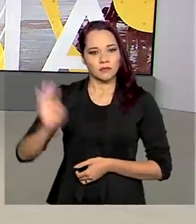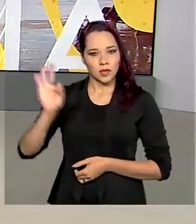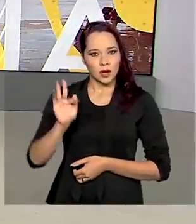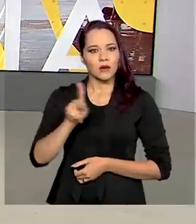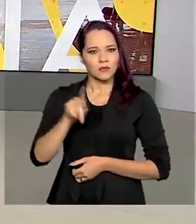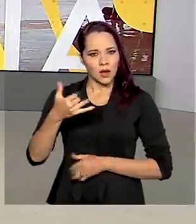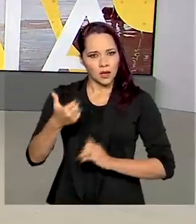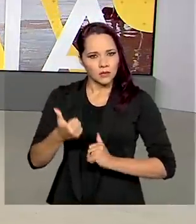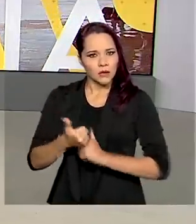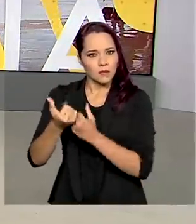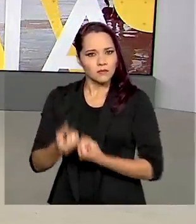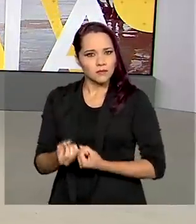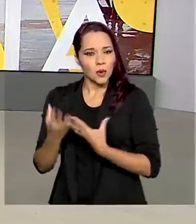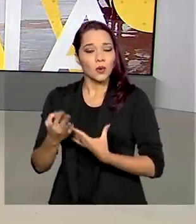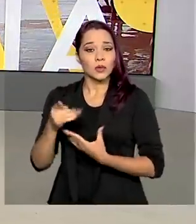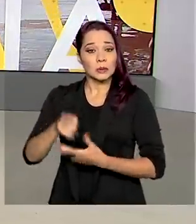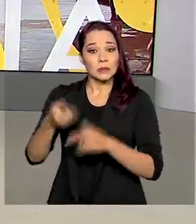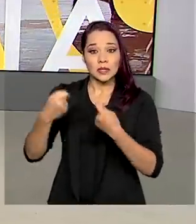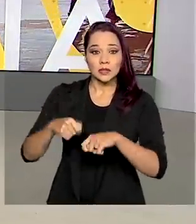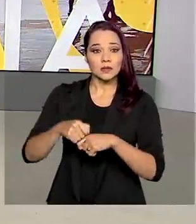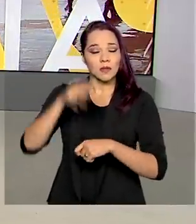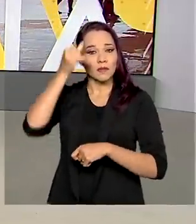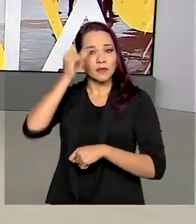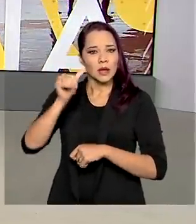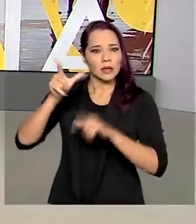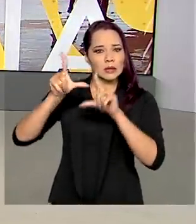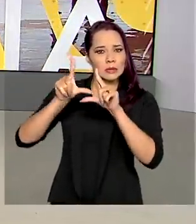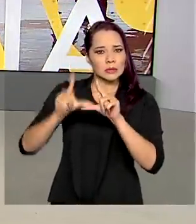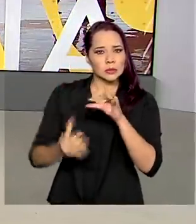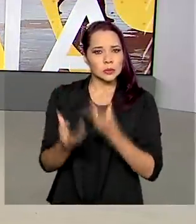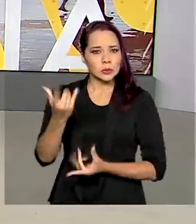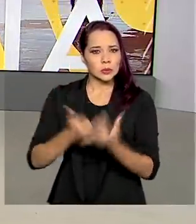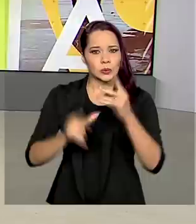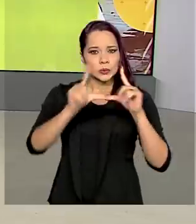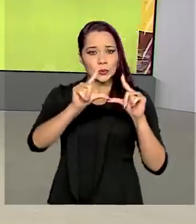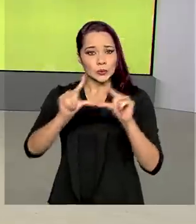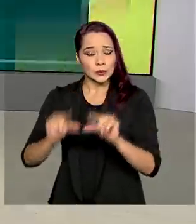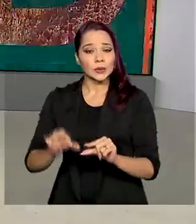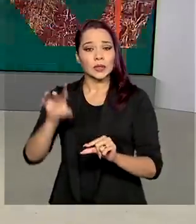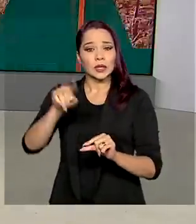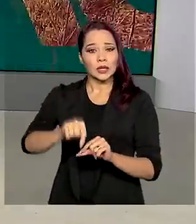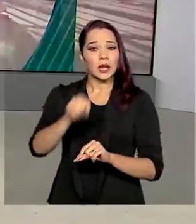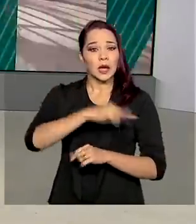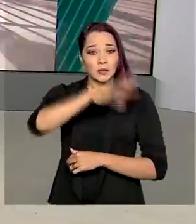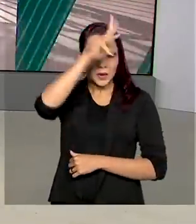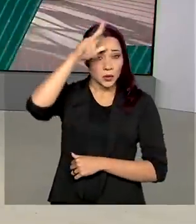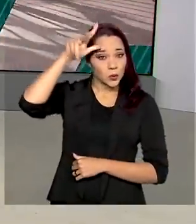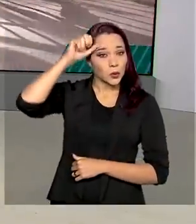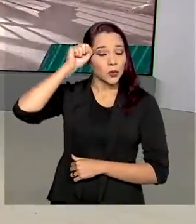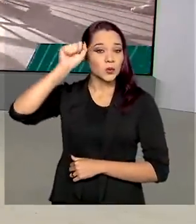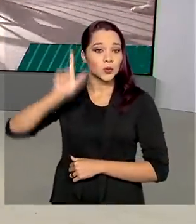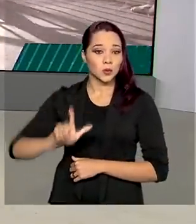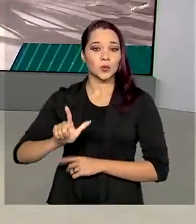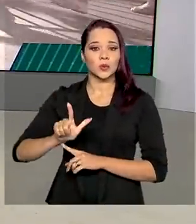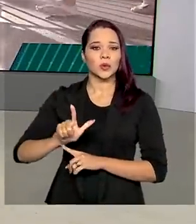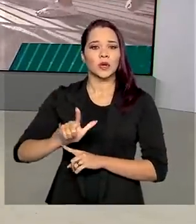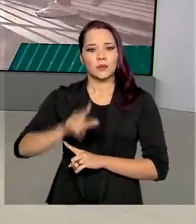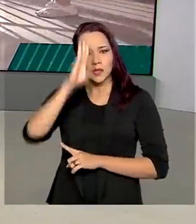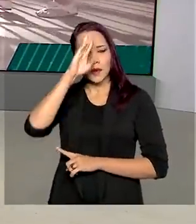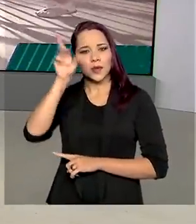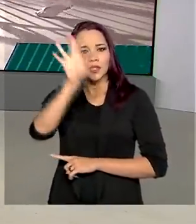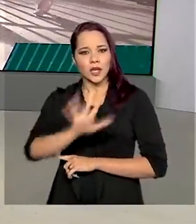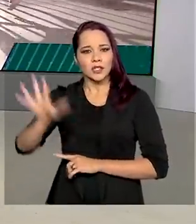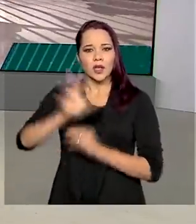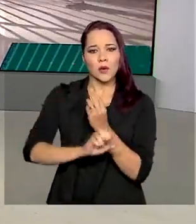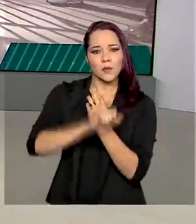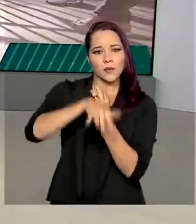federal vai dar todo o apoio necessário para conter os incêndios florestais que atingem o Mato Grosso do Sul, especialmente a